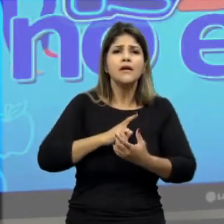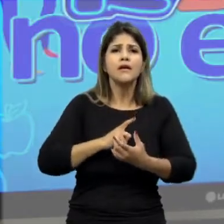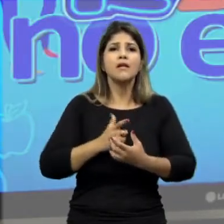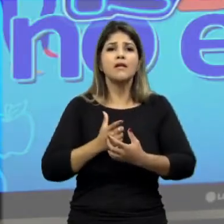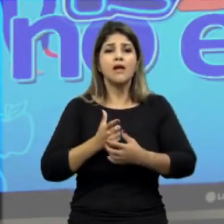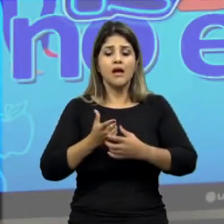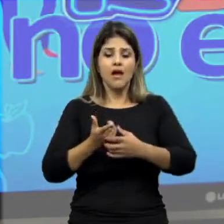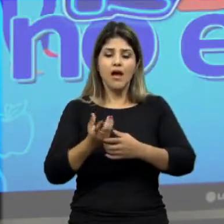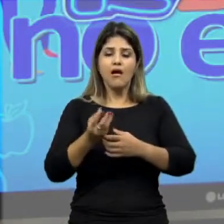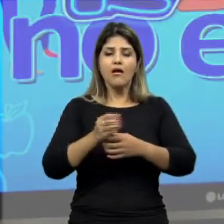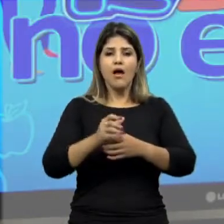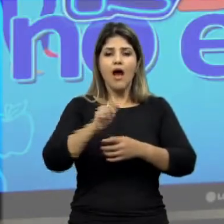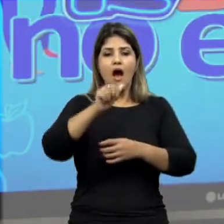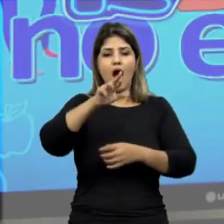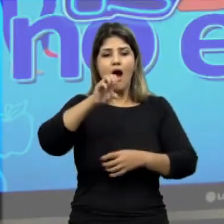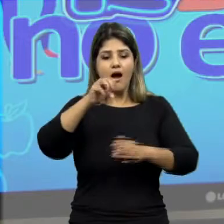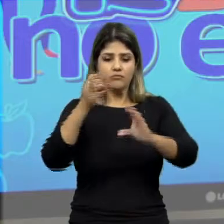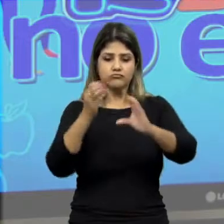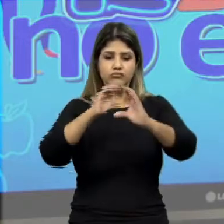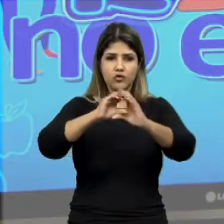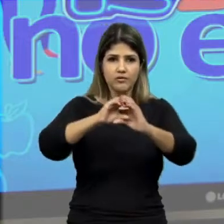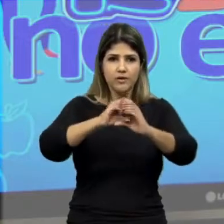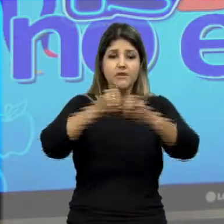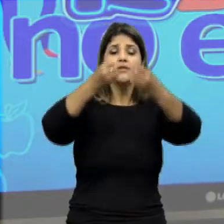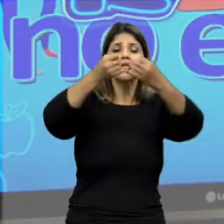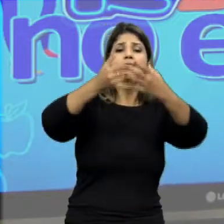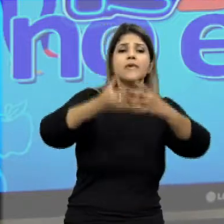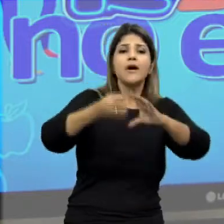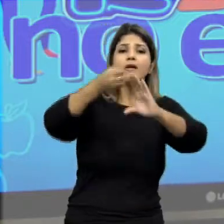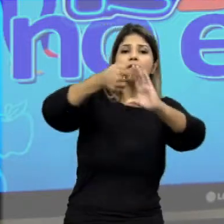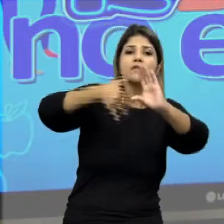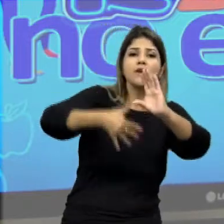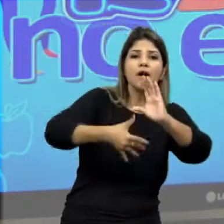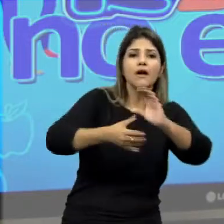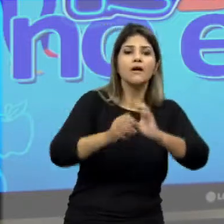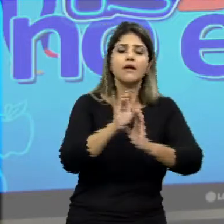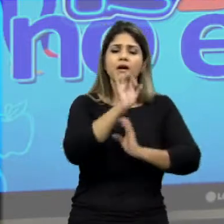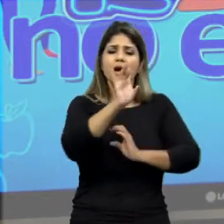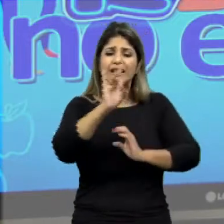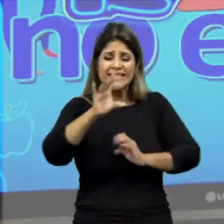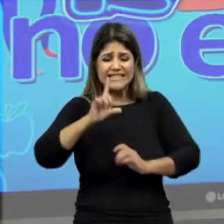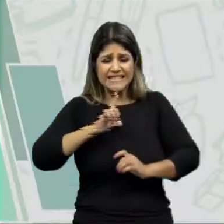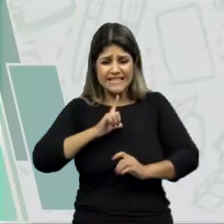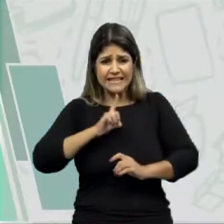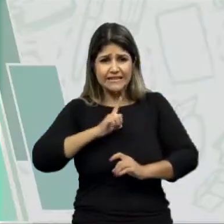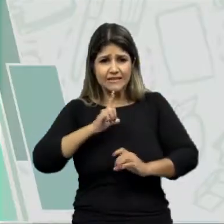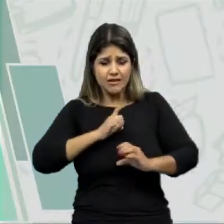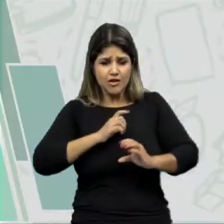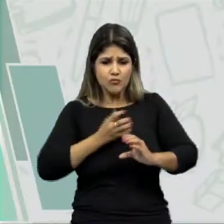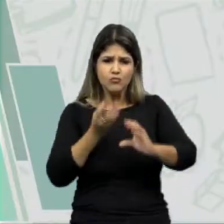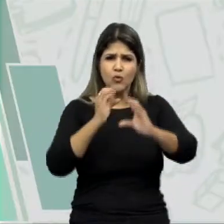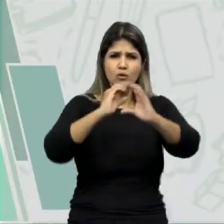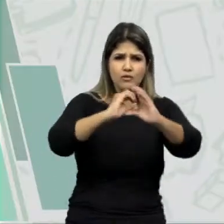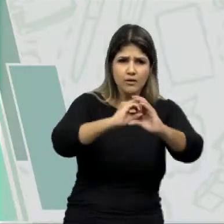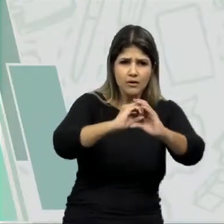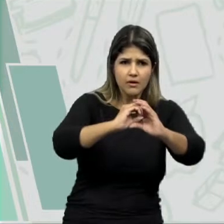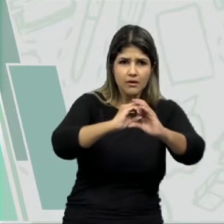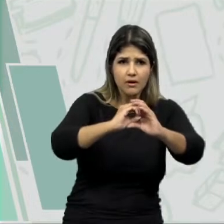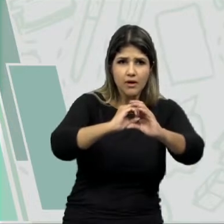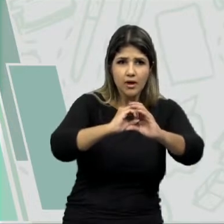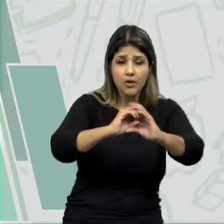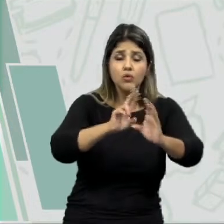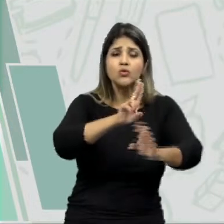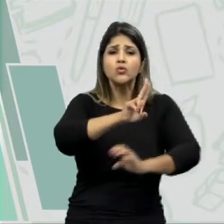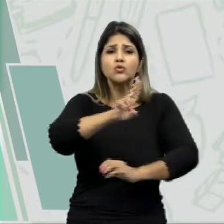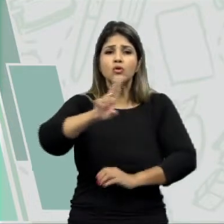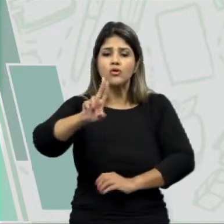a presença ou não do anel aromático, eu consigo classificar as cadeias. Se a minha cadeia tem anel aromático, eu chamo